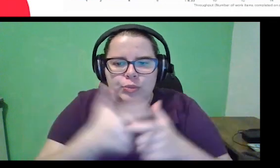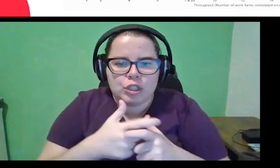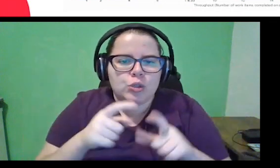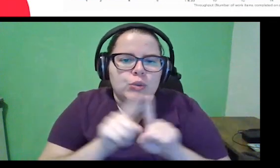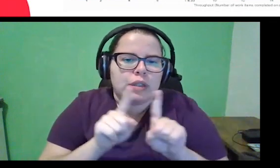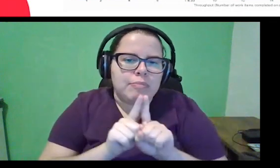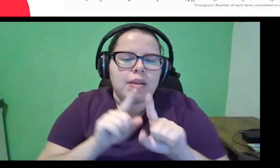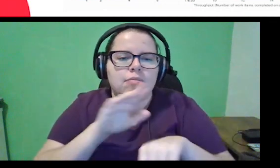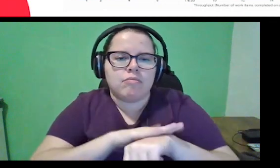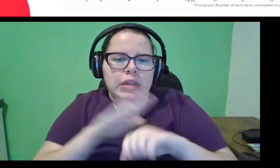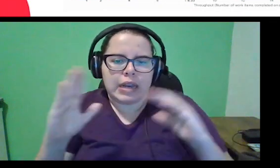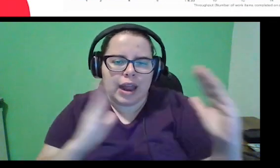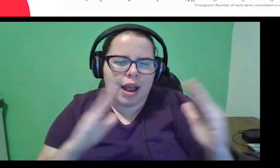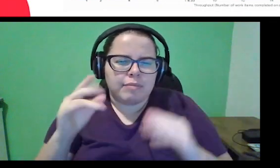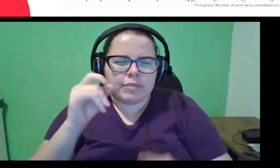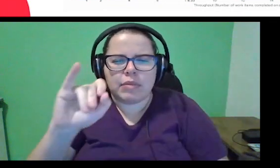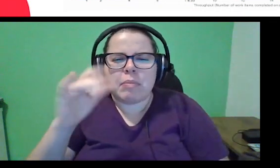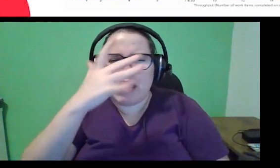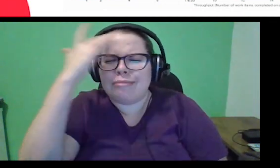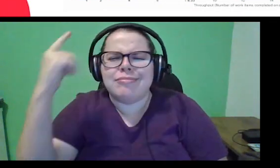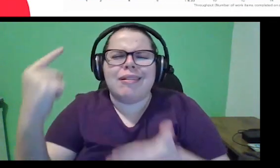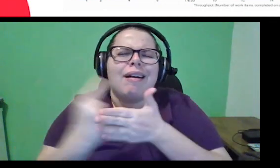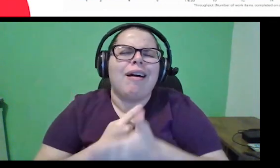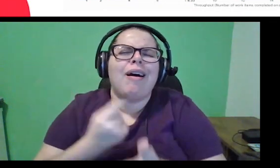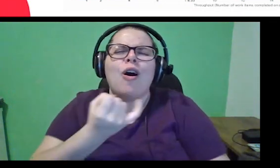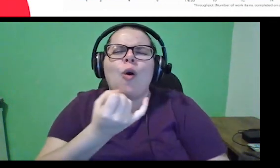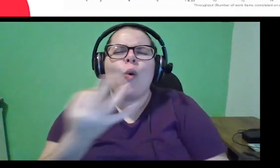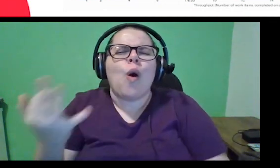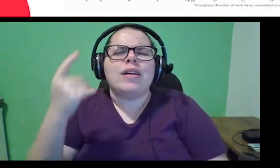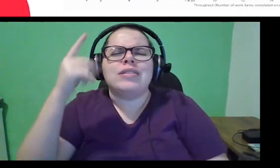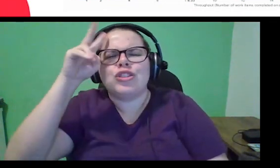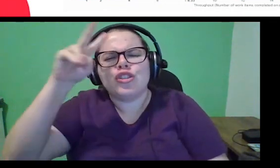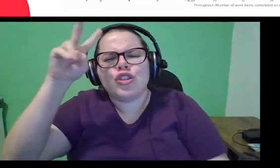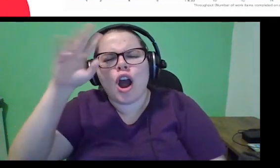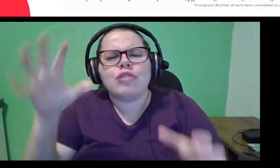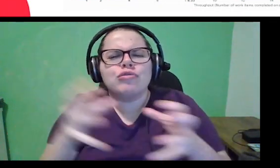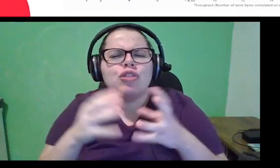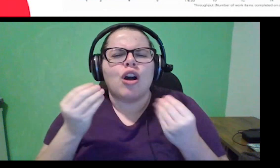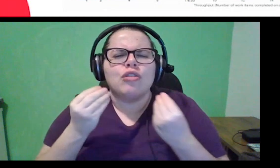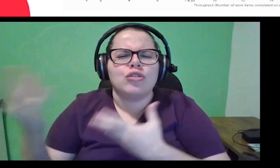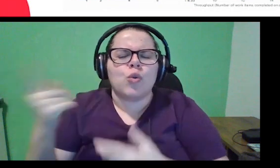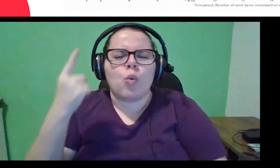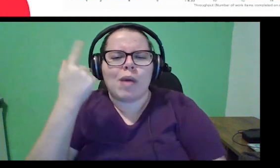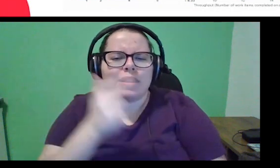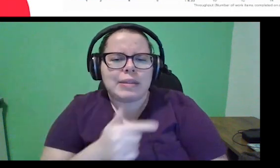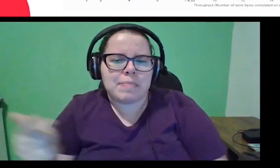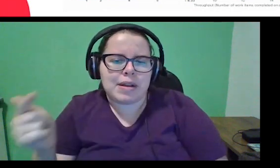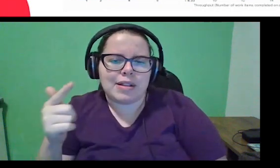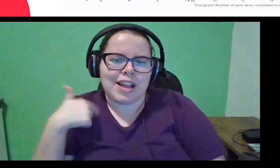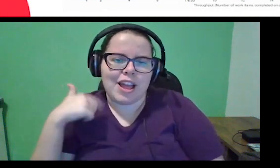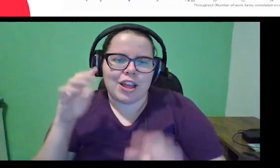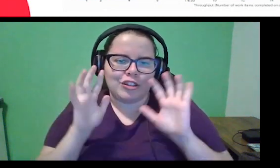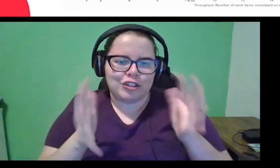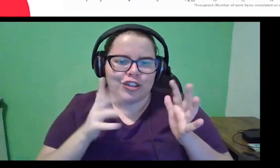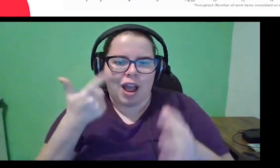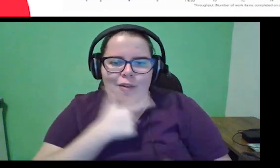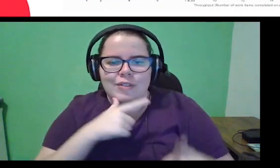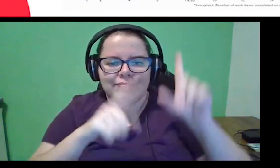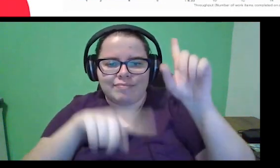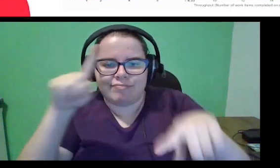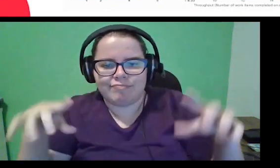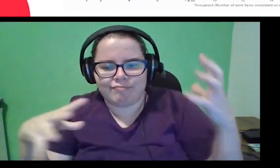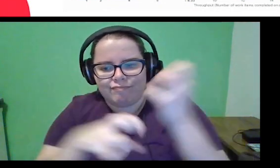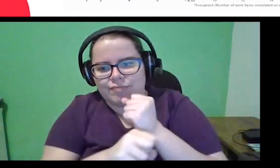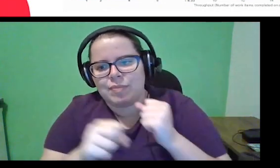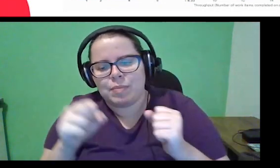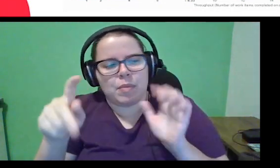com o tempo, né, se alguém me pergunta, poxa, quantas histórias um time entrega em uma semana? Eu já tenho aqui o cálculo